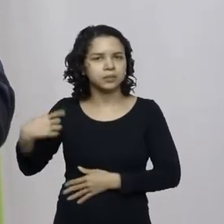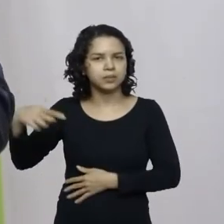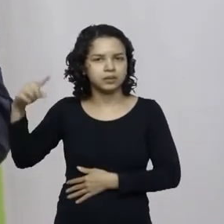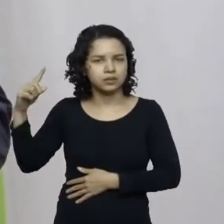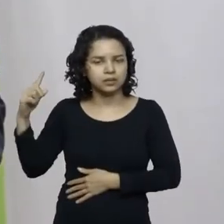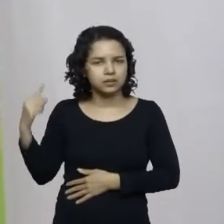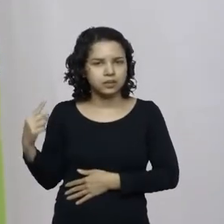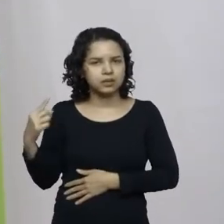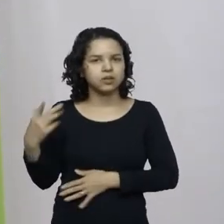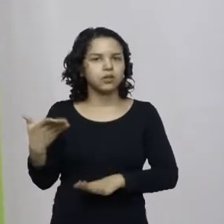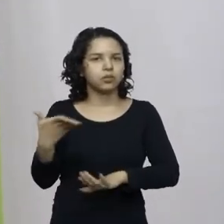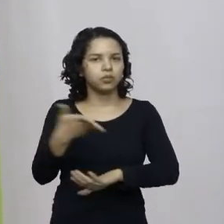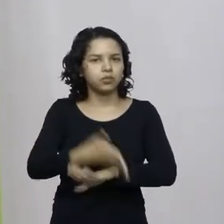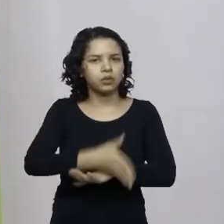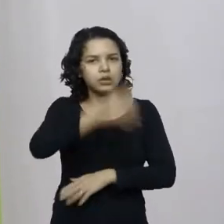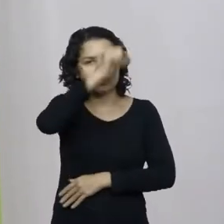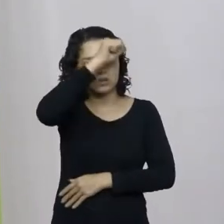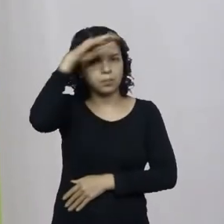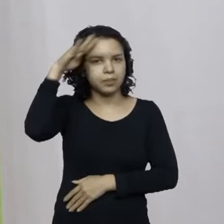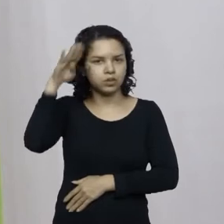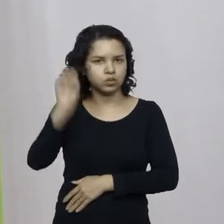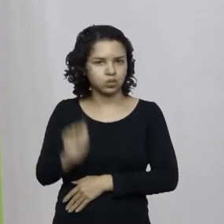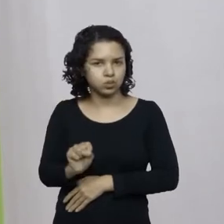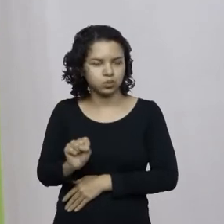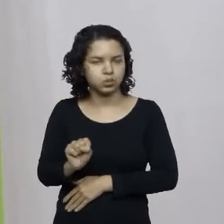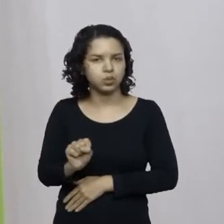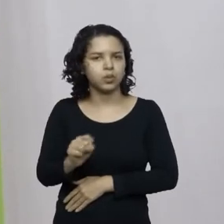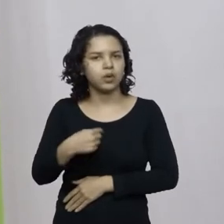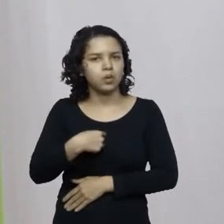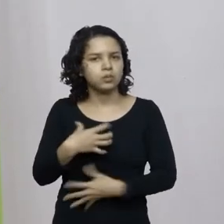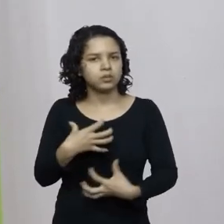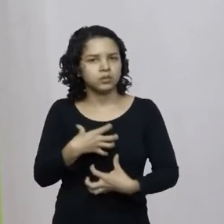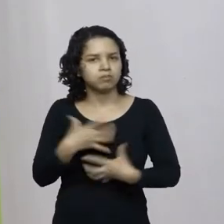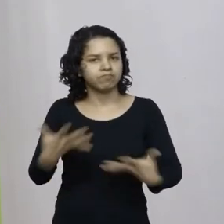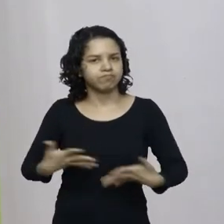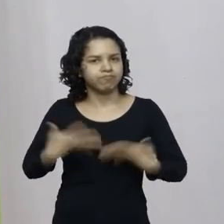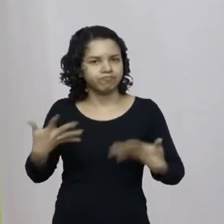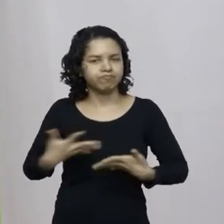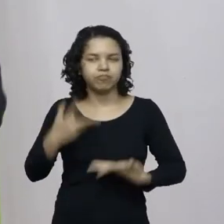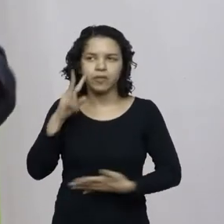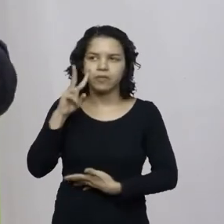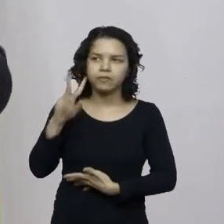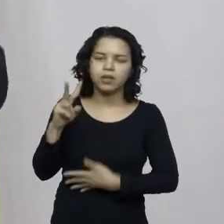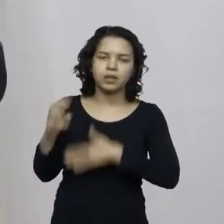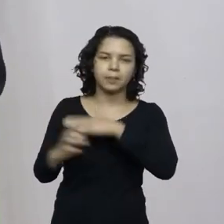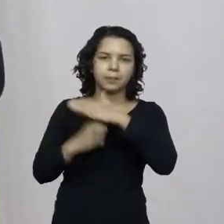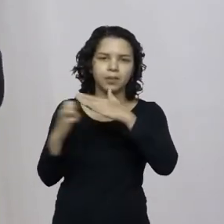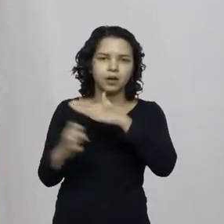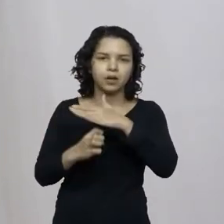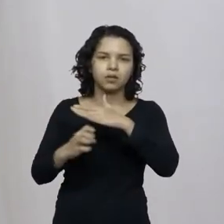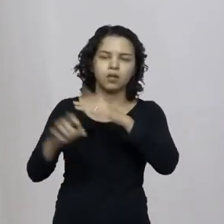por São Bento do Sul aquela sensação de alegria quando a gente passa na frente de uma empresa e tem aquela placa escrito estamos contratando